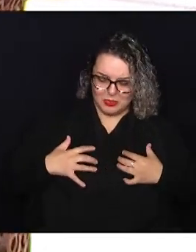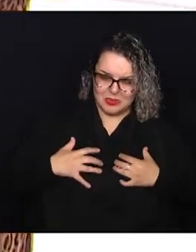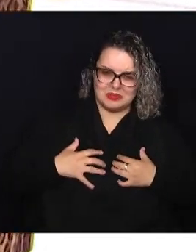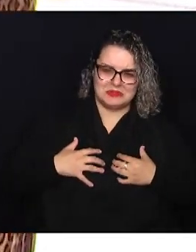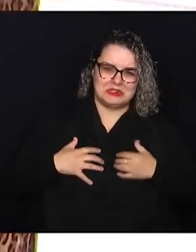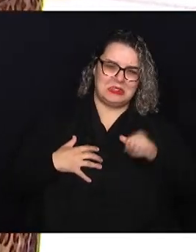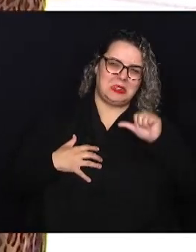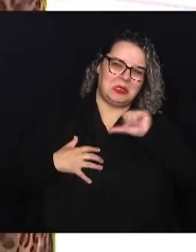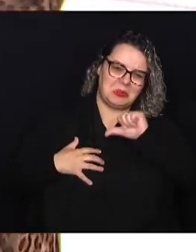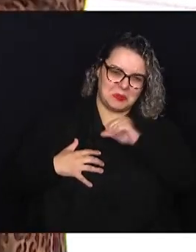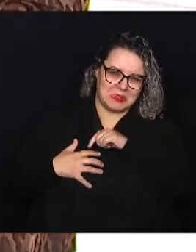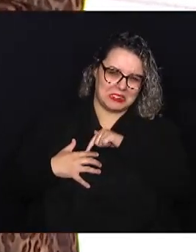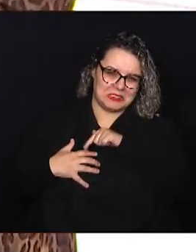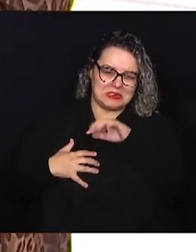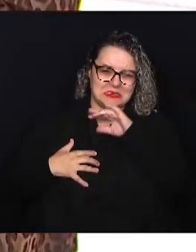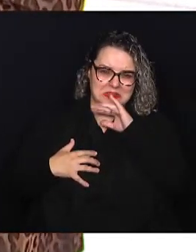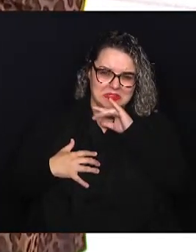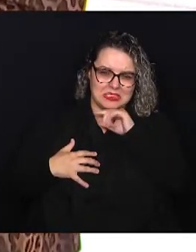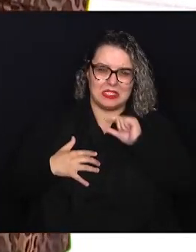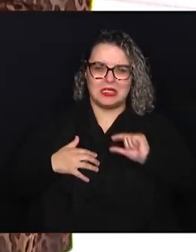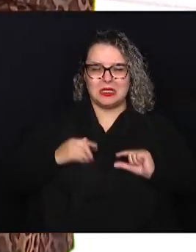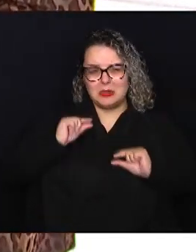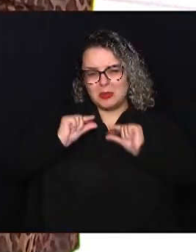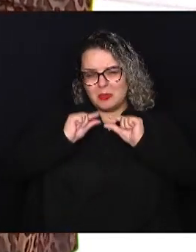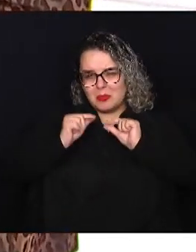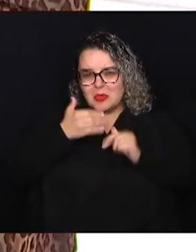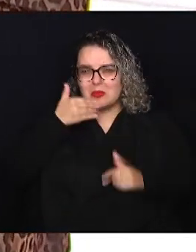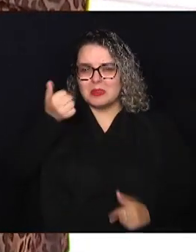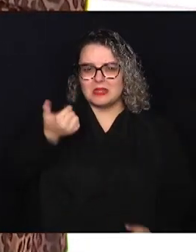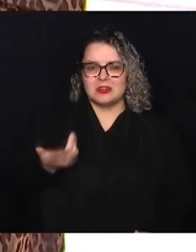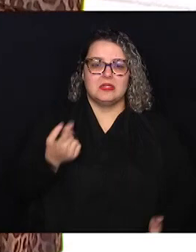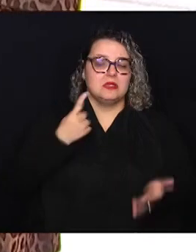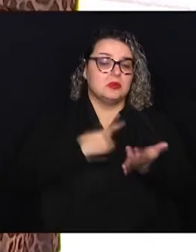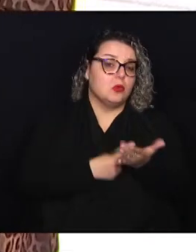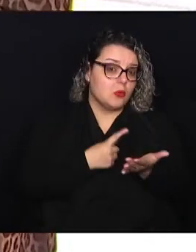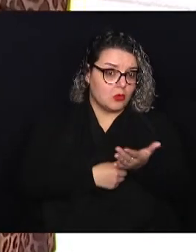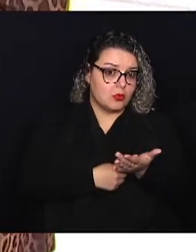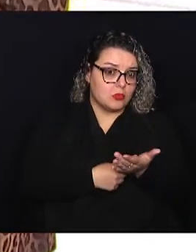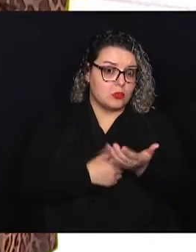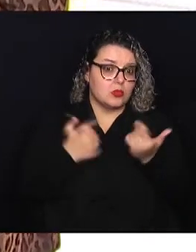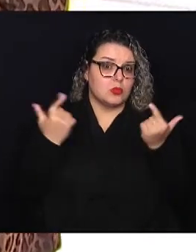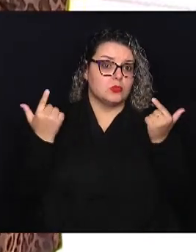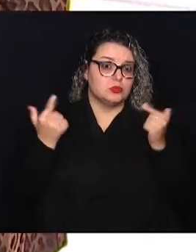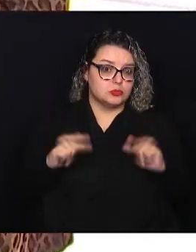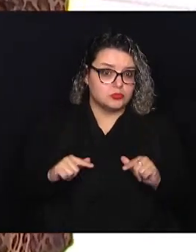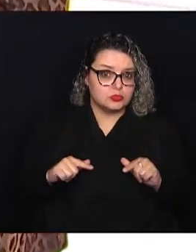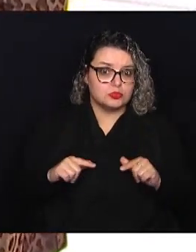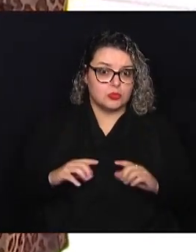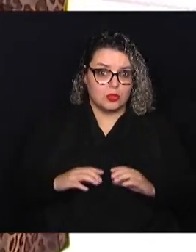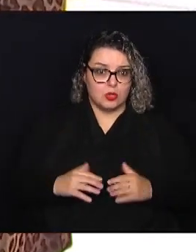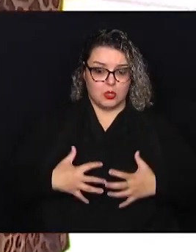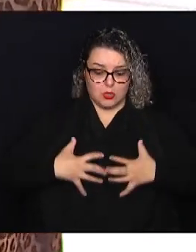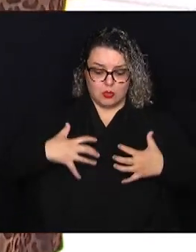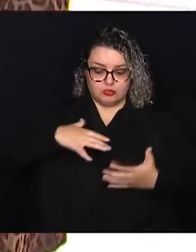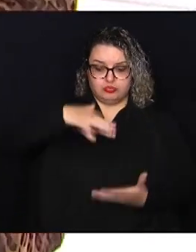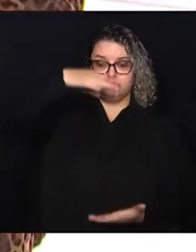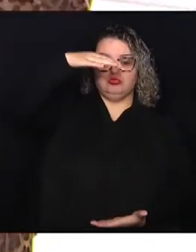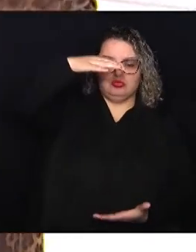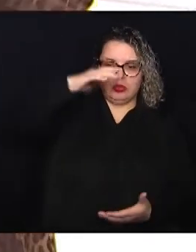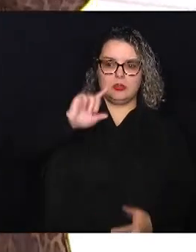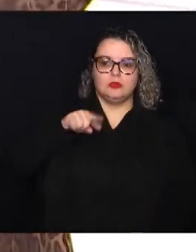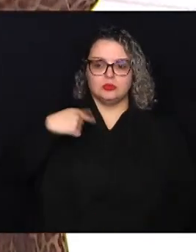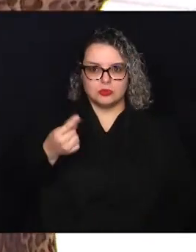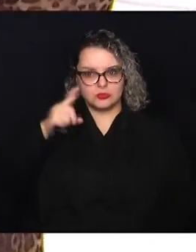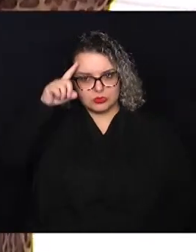ele pode realmente melhorar um pouco. Bom, então confirma onde esse pulmão gigante estará aí nos próximos dias.